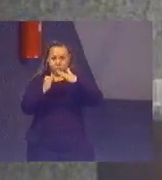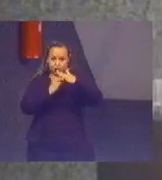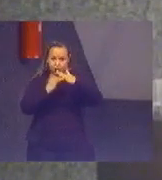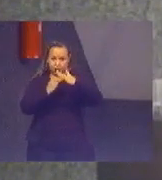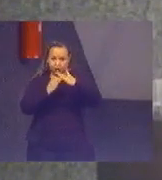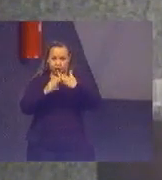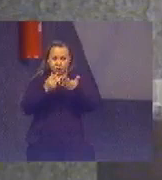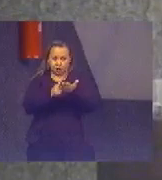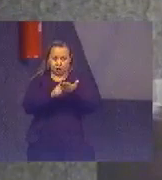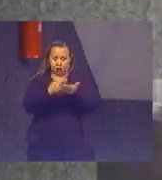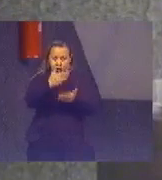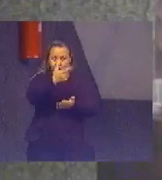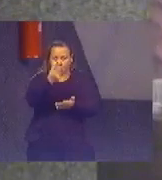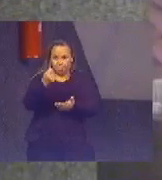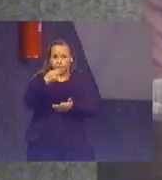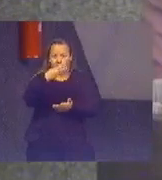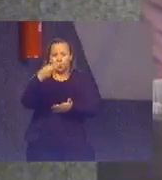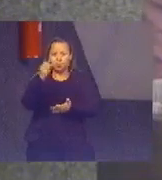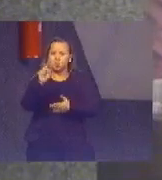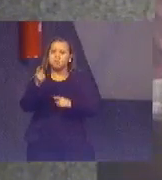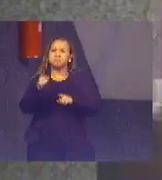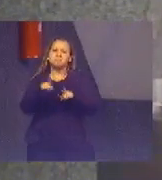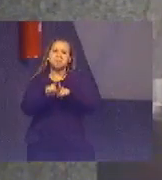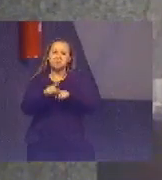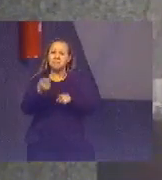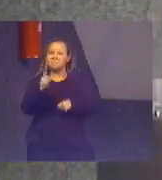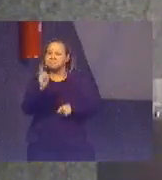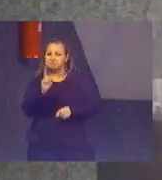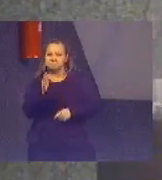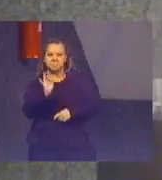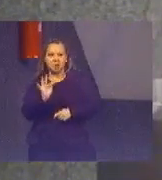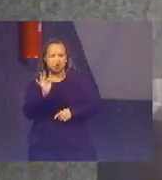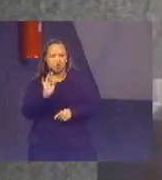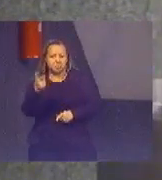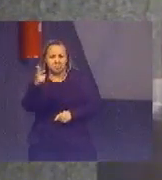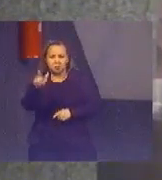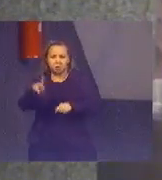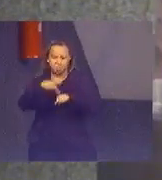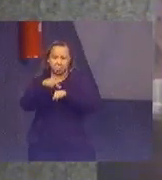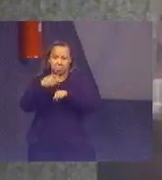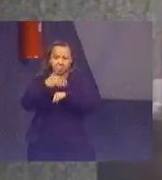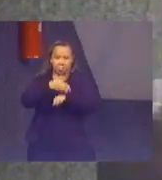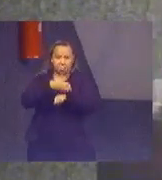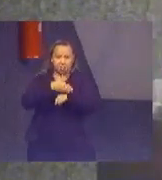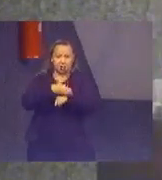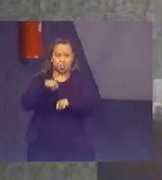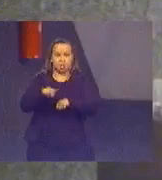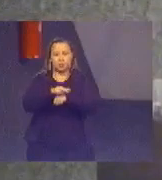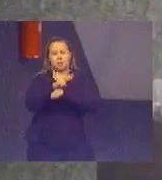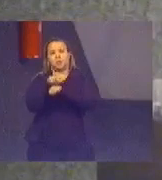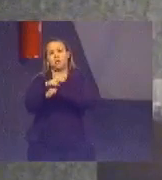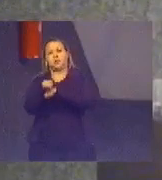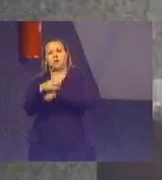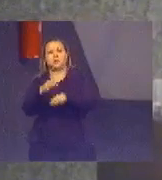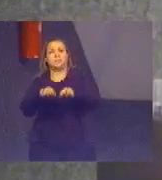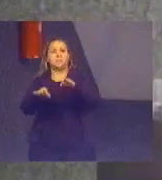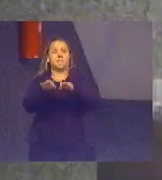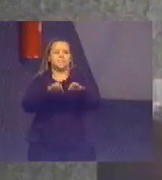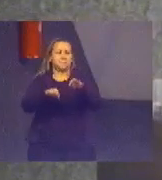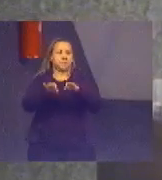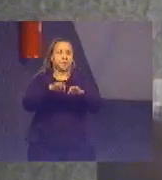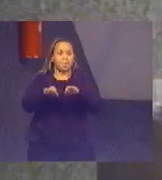da Agenda 2030 também é incipiente nos outros países participantes dessa auditoria coordenada. A